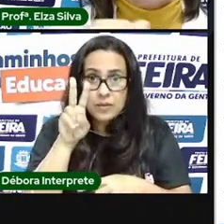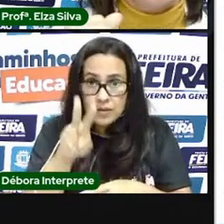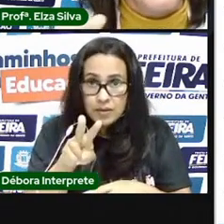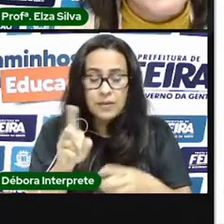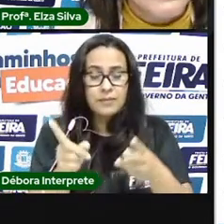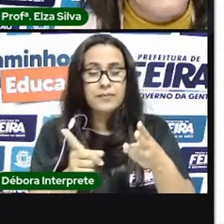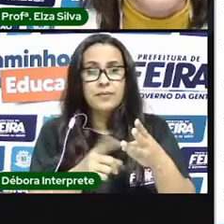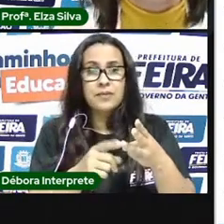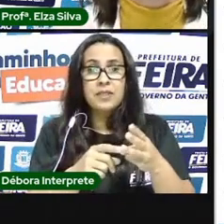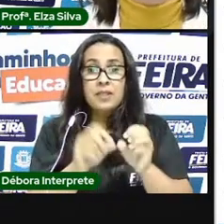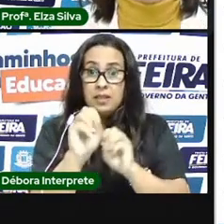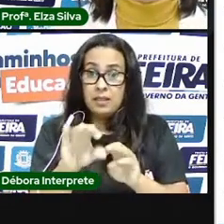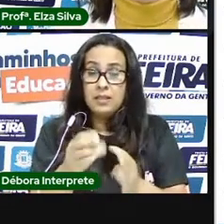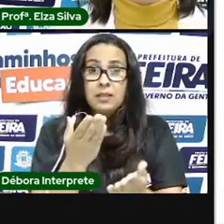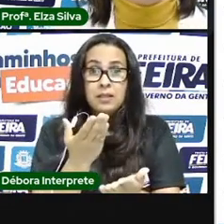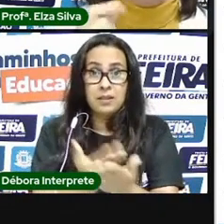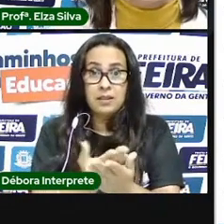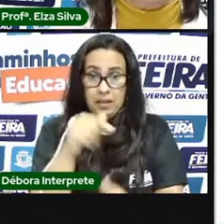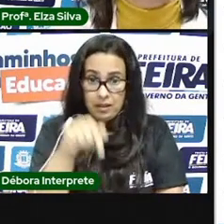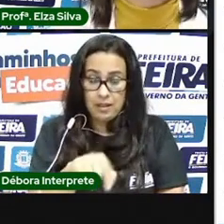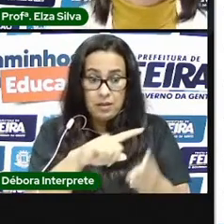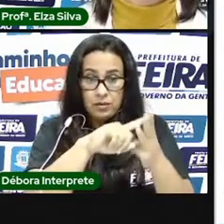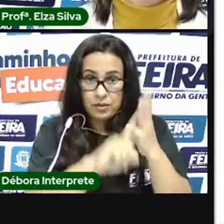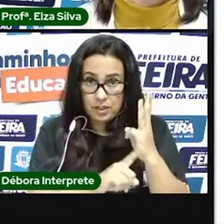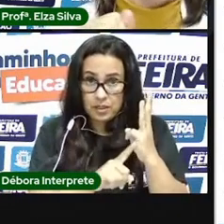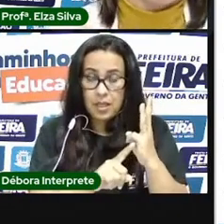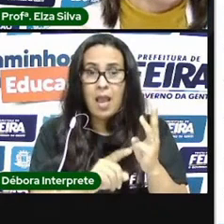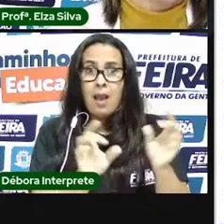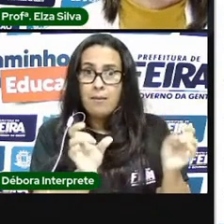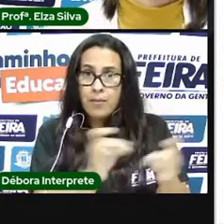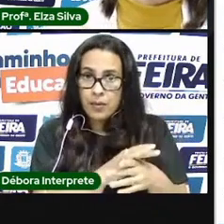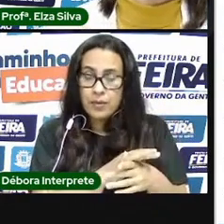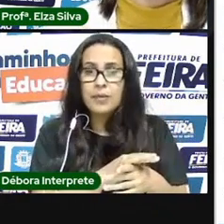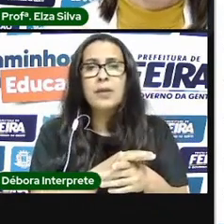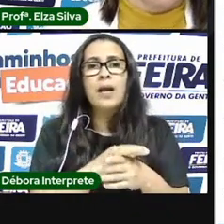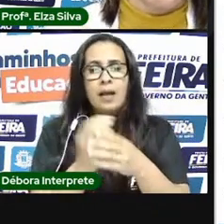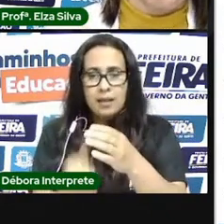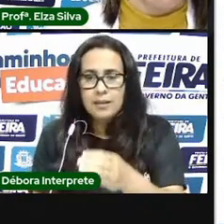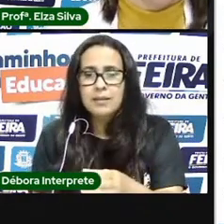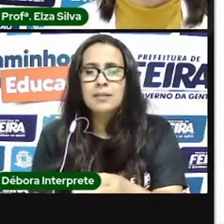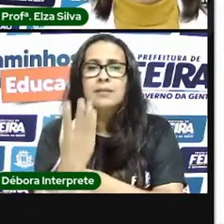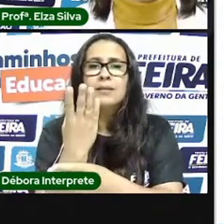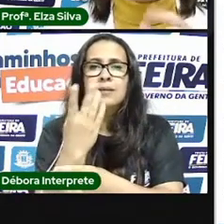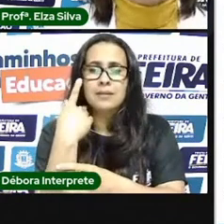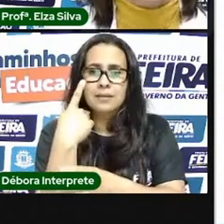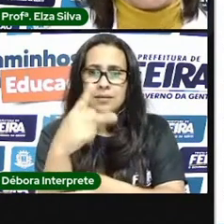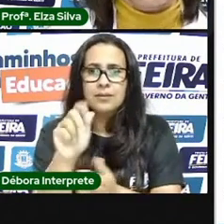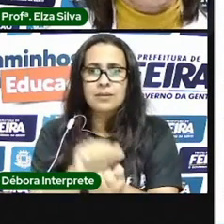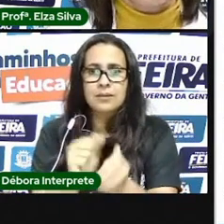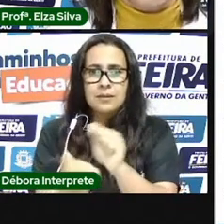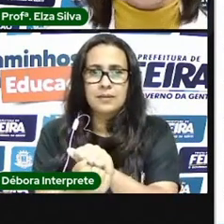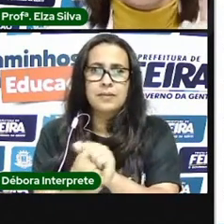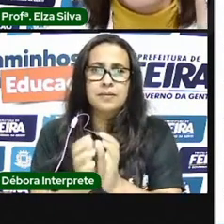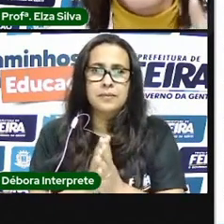e depois vence o seu desafio que é produzir esta modalidade artística pessoal